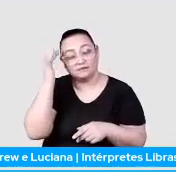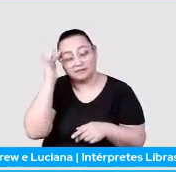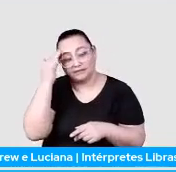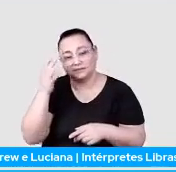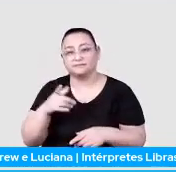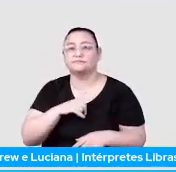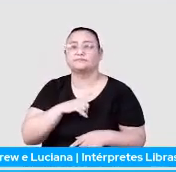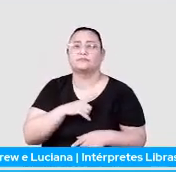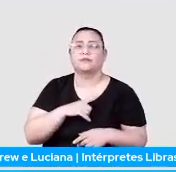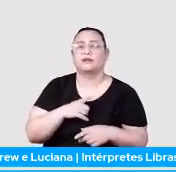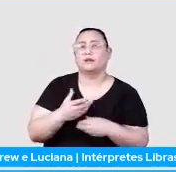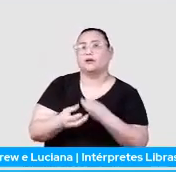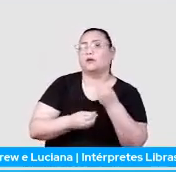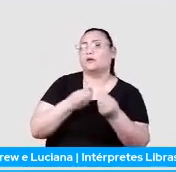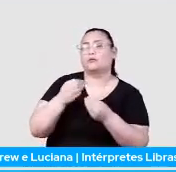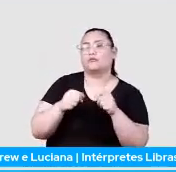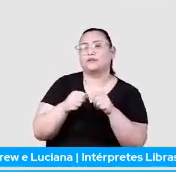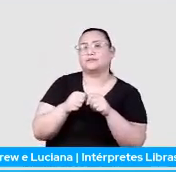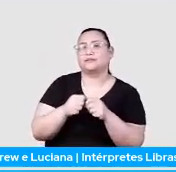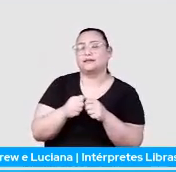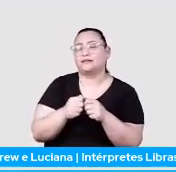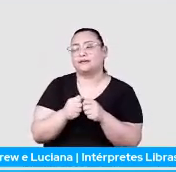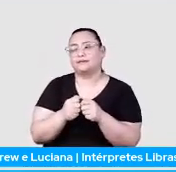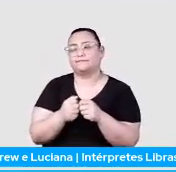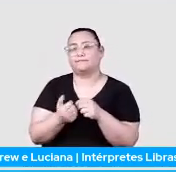Existe uma forma de tu conseguir estabelecer